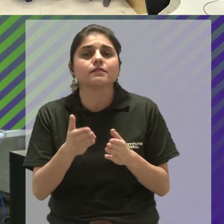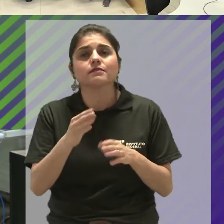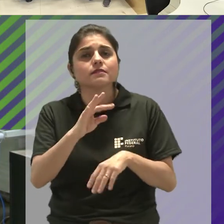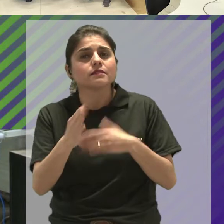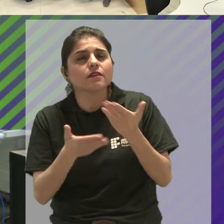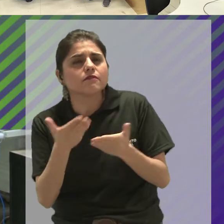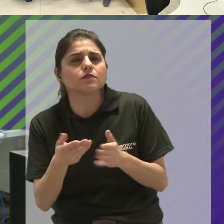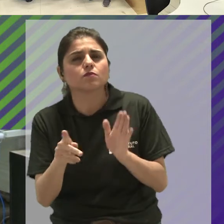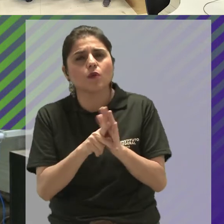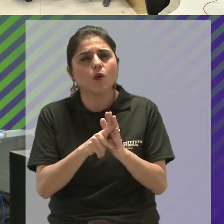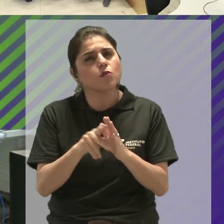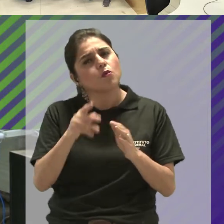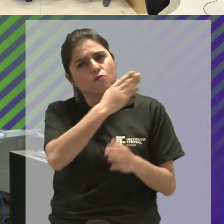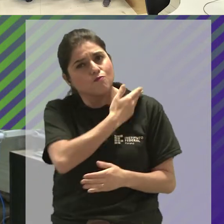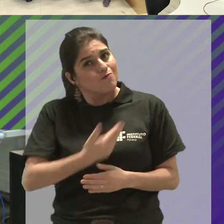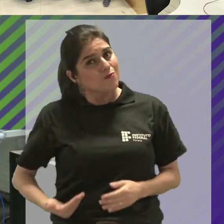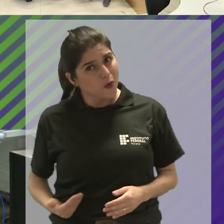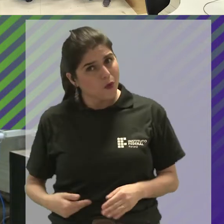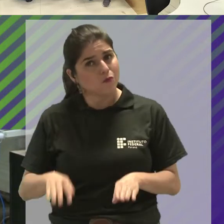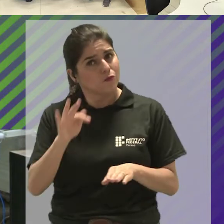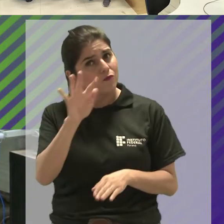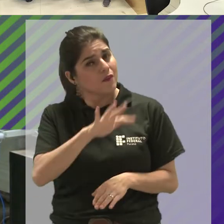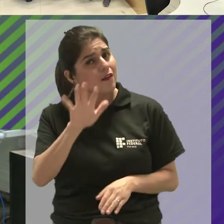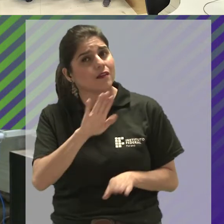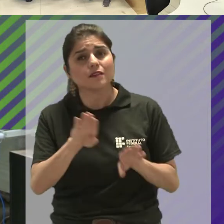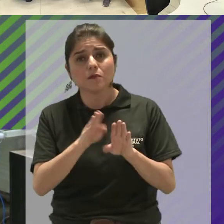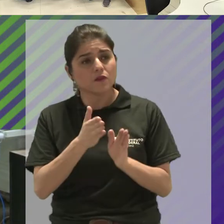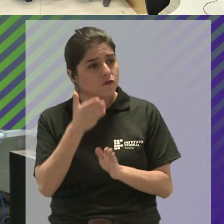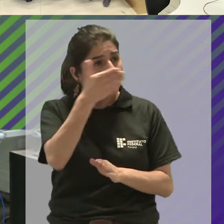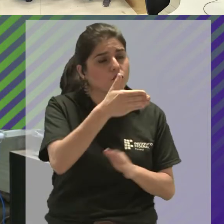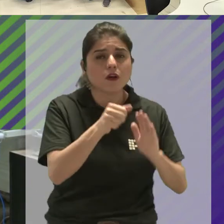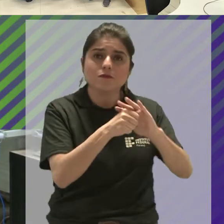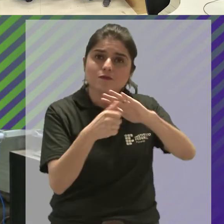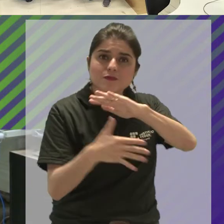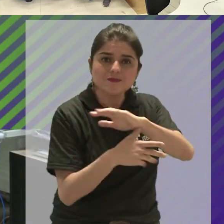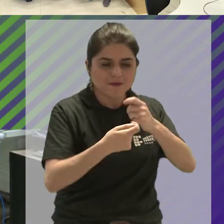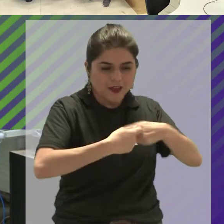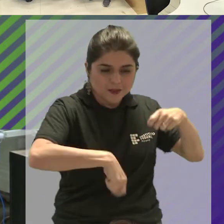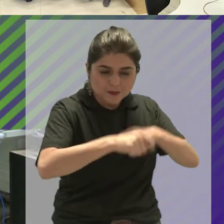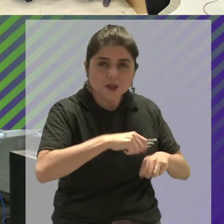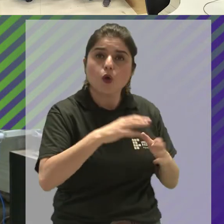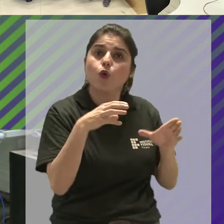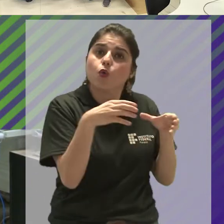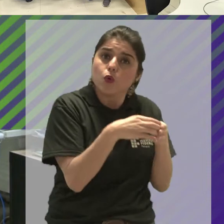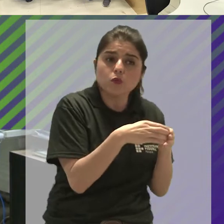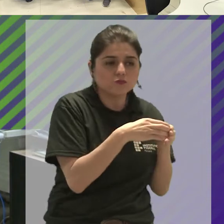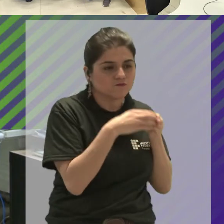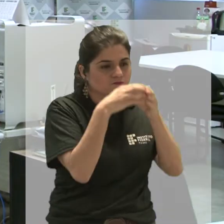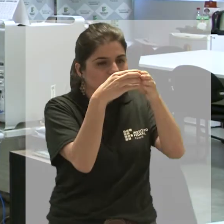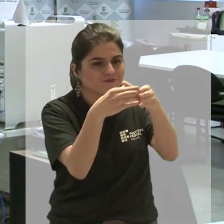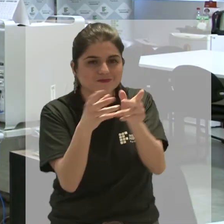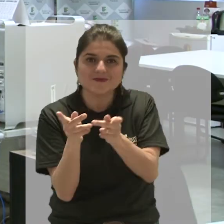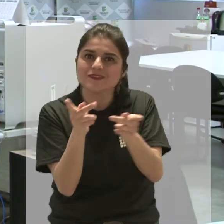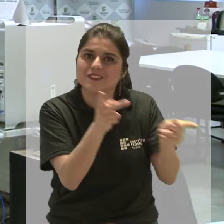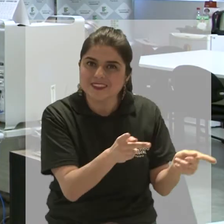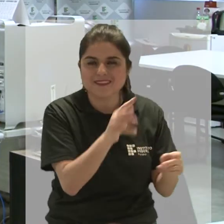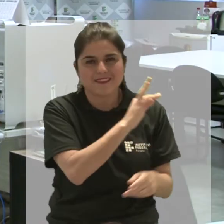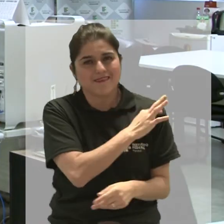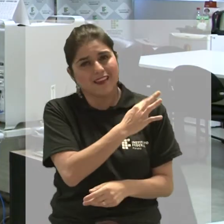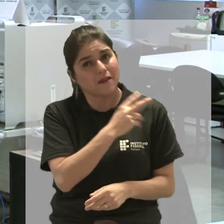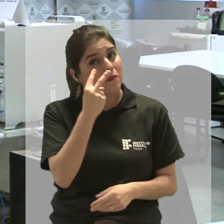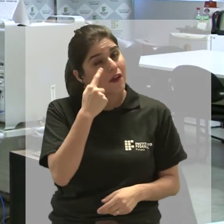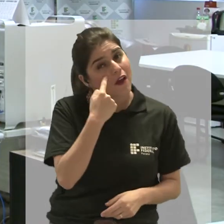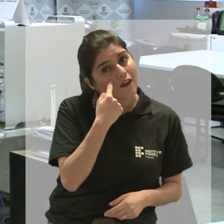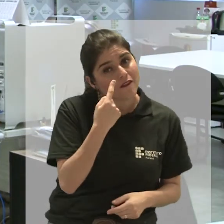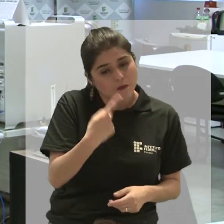em serviços públicos na modalidade EAD oferecido pelo Campus Colombo também realizaram uma visita técnica na pró-reitoria